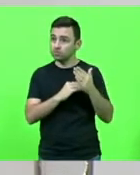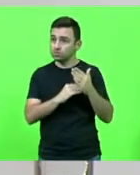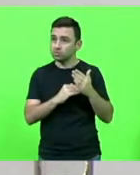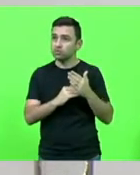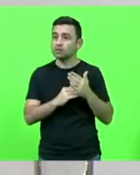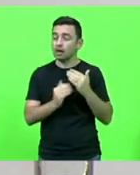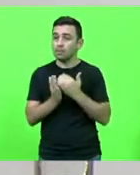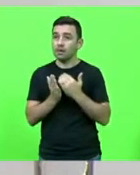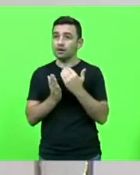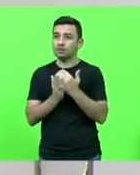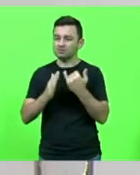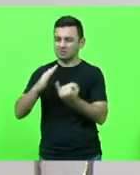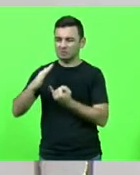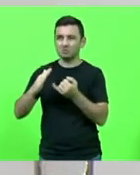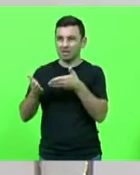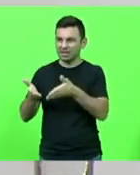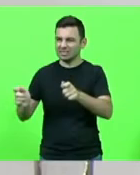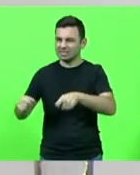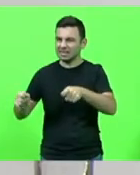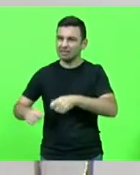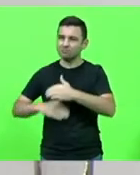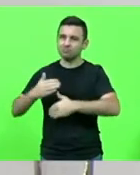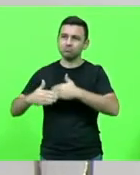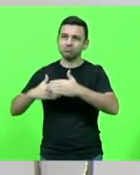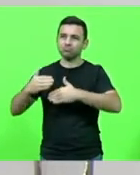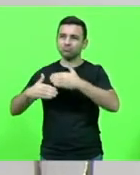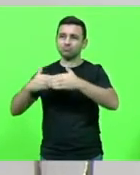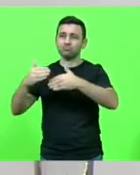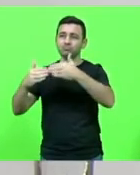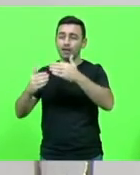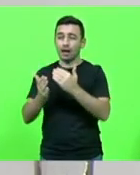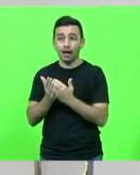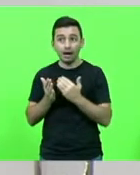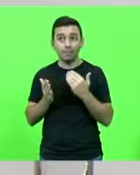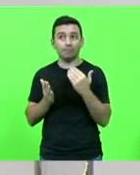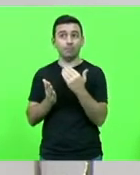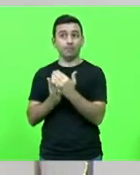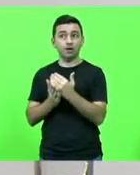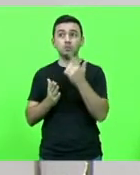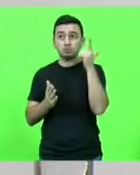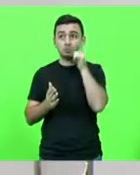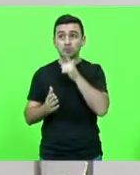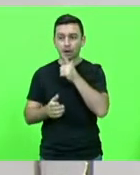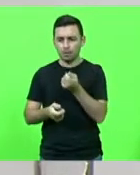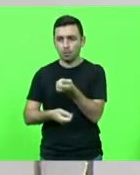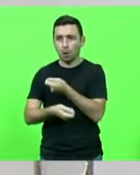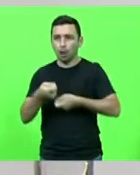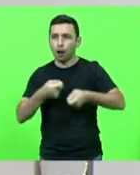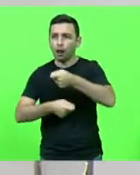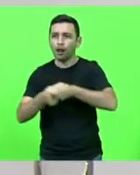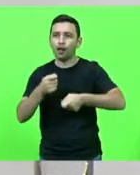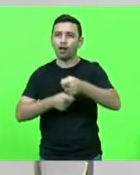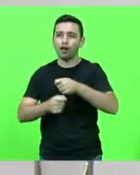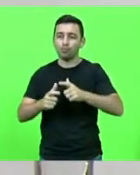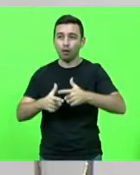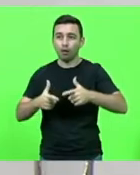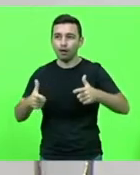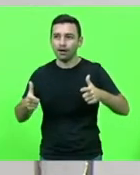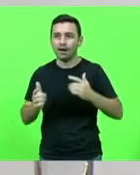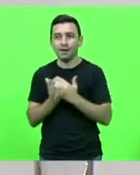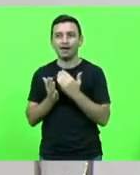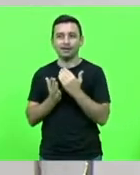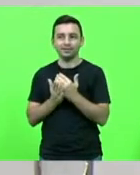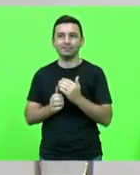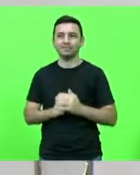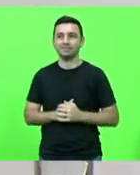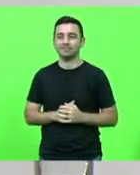indústria cresça cada dia mais trazendo aí muitos dividendos na economia de Santa Catarina deputado Filipe